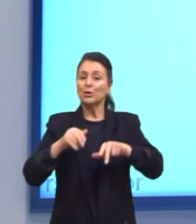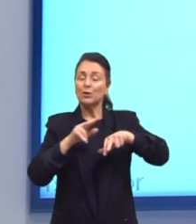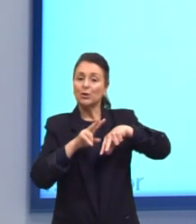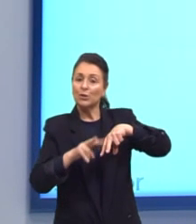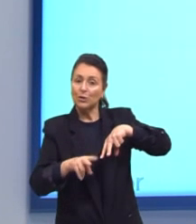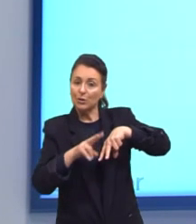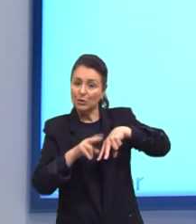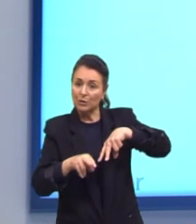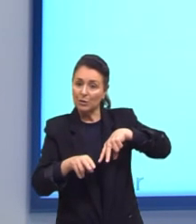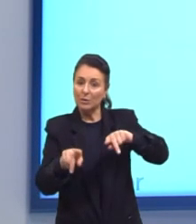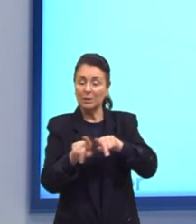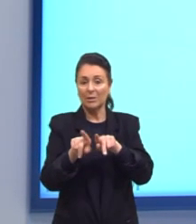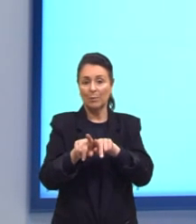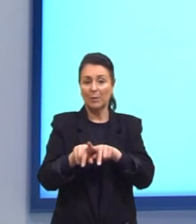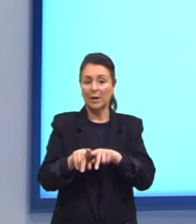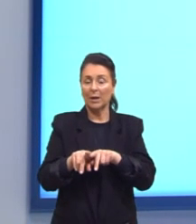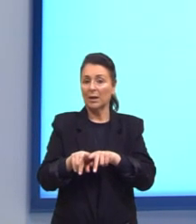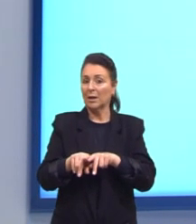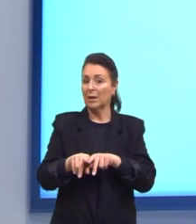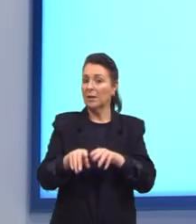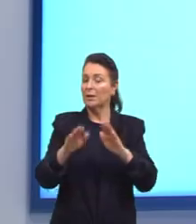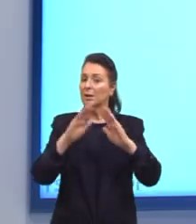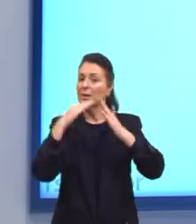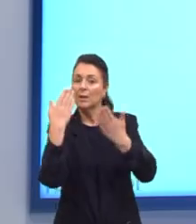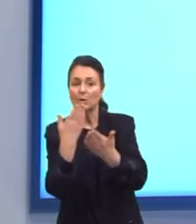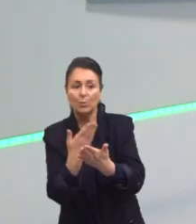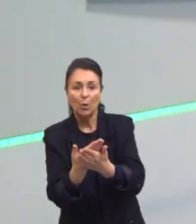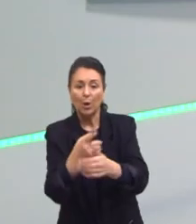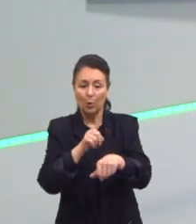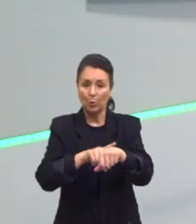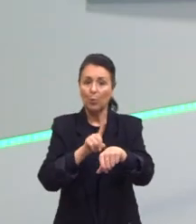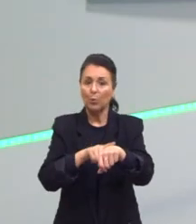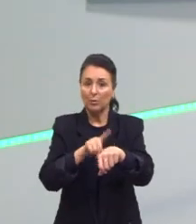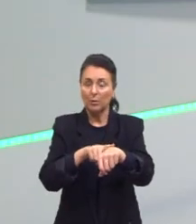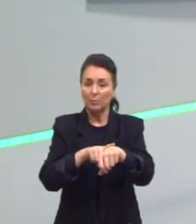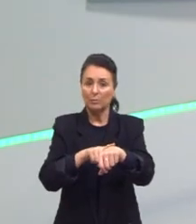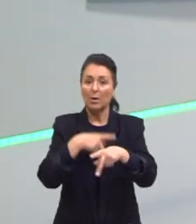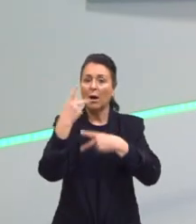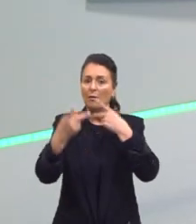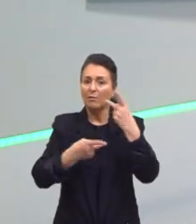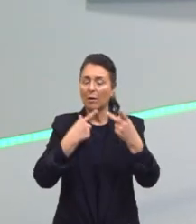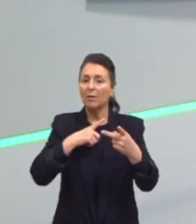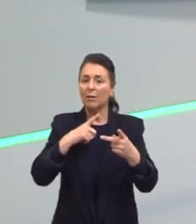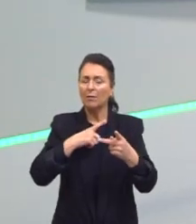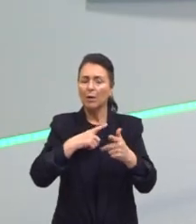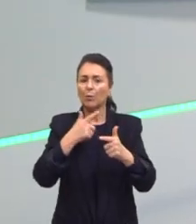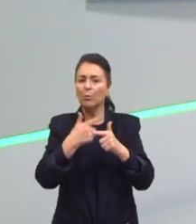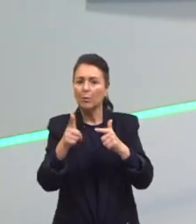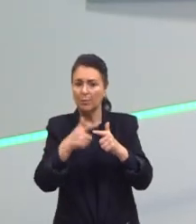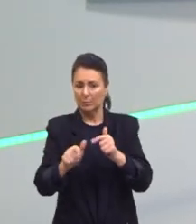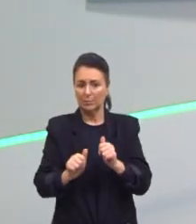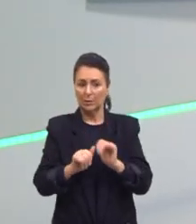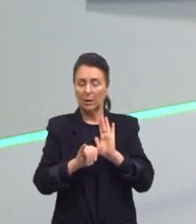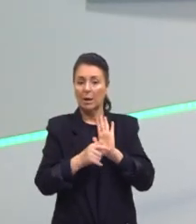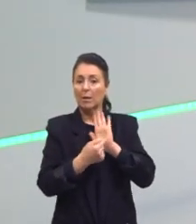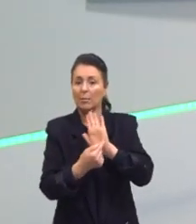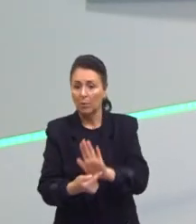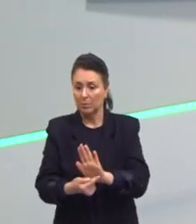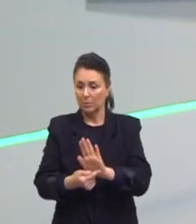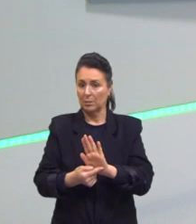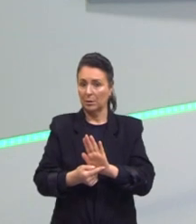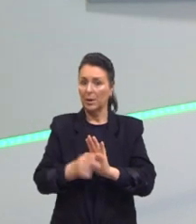escolaridade A fala tem assim um caráter emblemático Que indica se o falante é brasileiro Ou